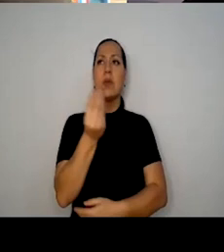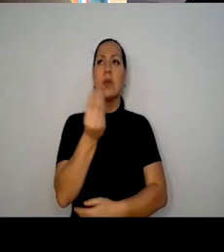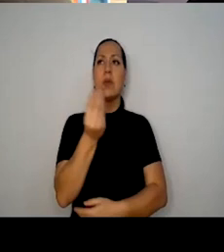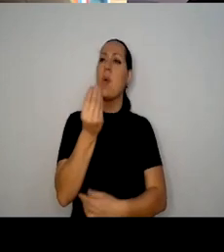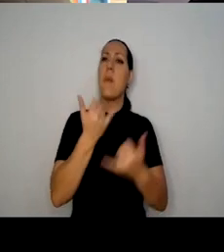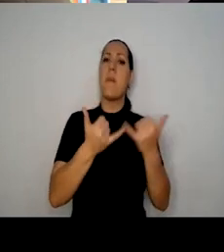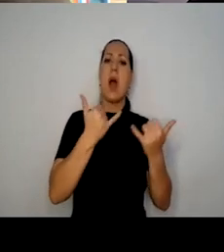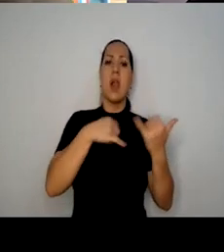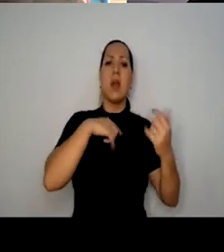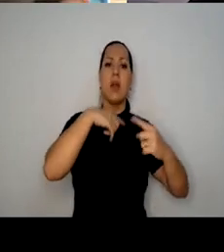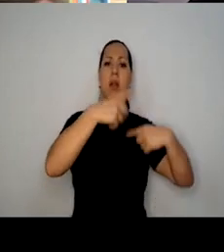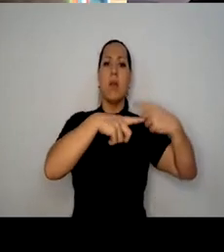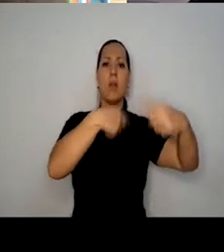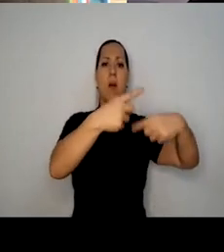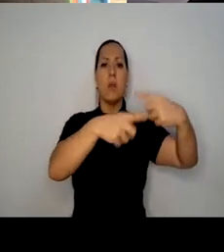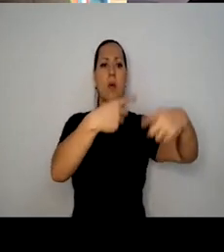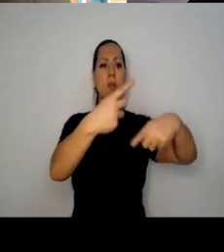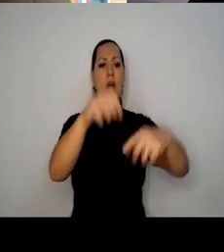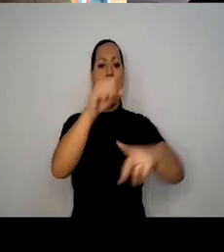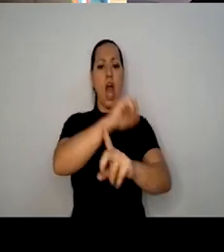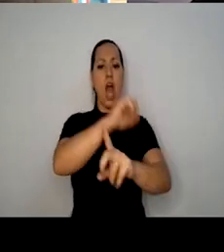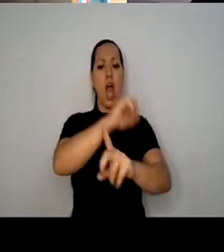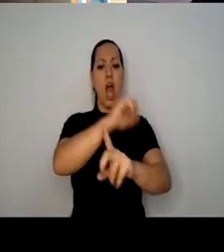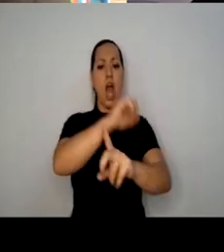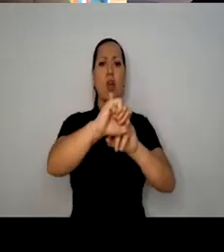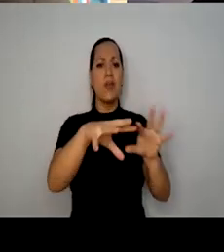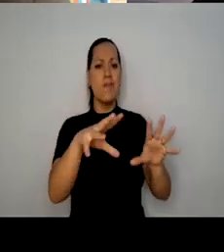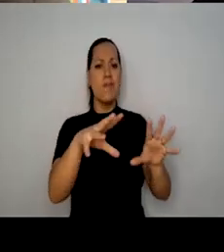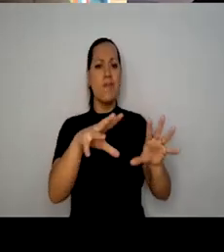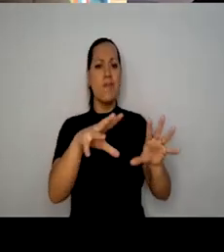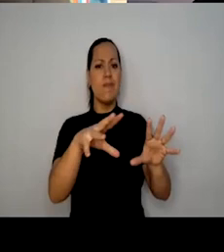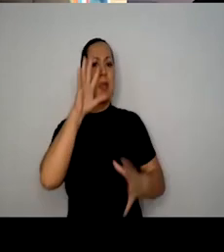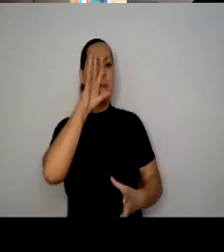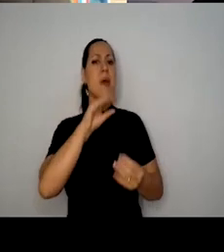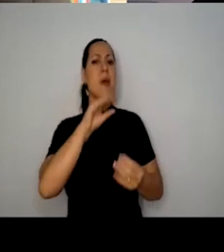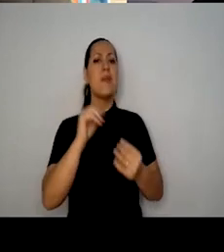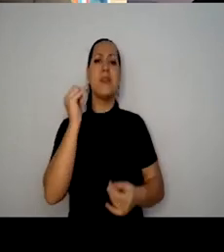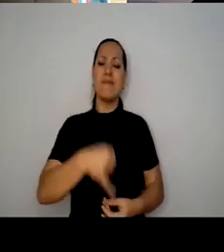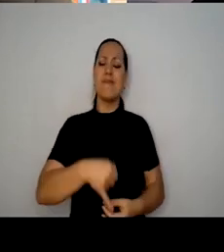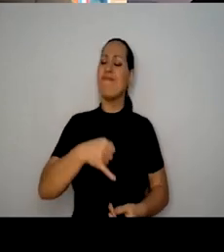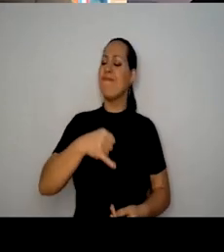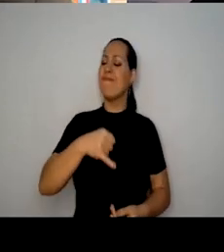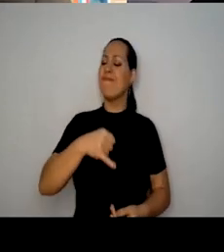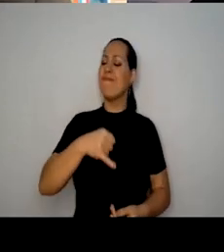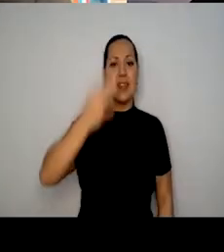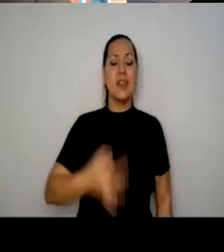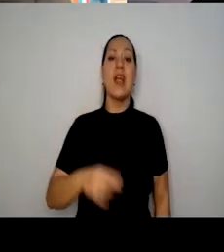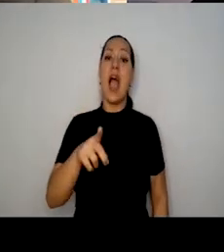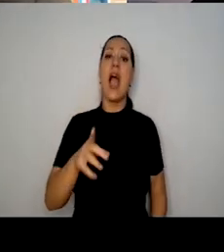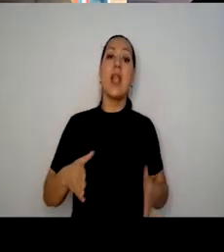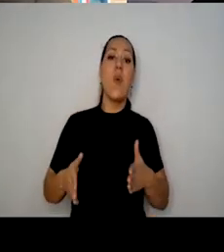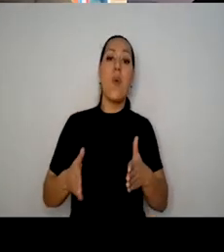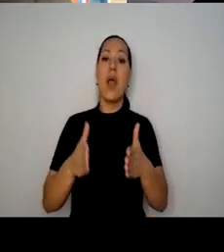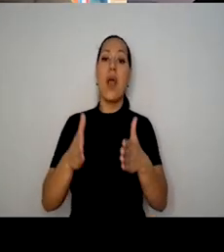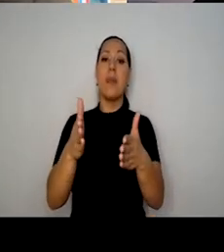ecoando na sociedade. Nossa, certeza absoluta. Certeza absoluta, porque é o caminho, é o